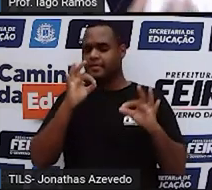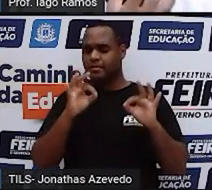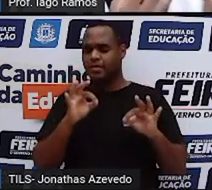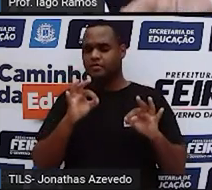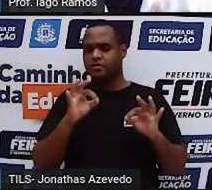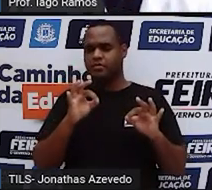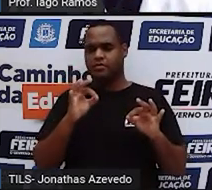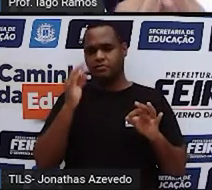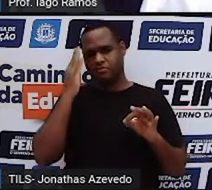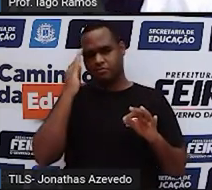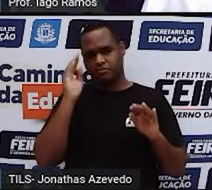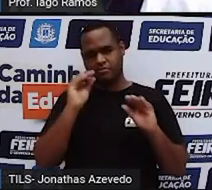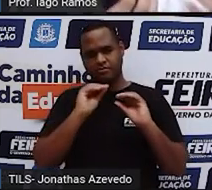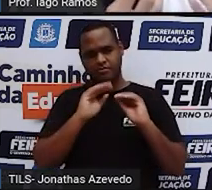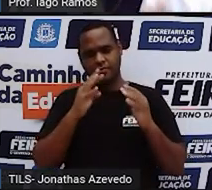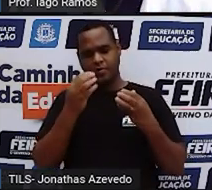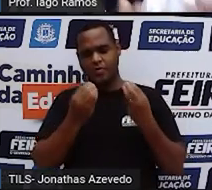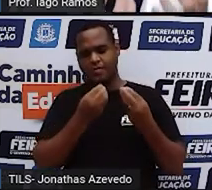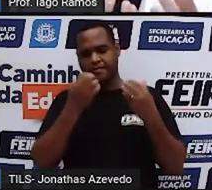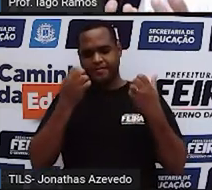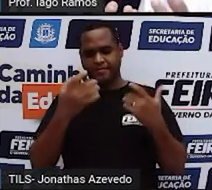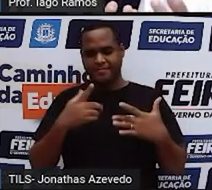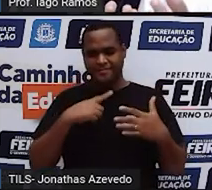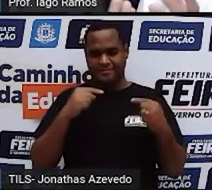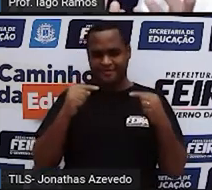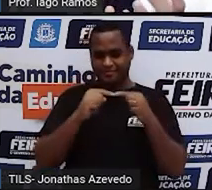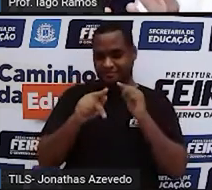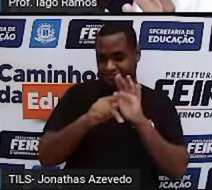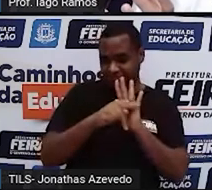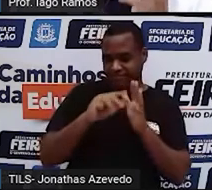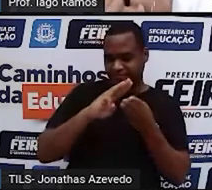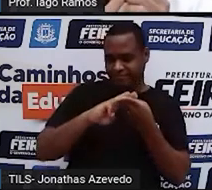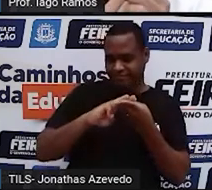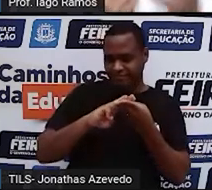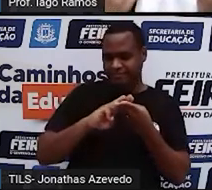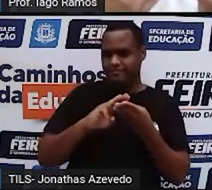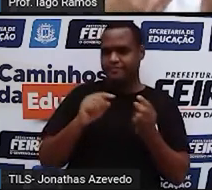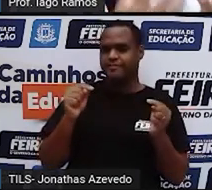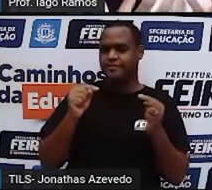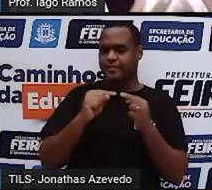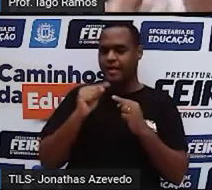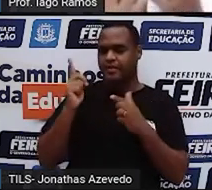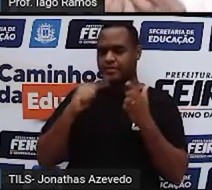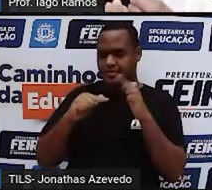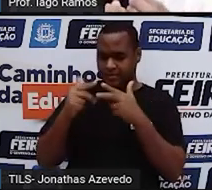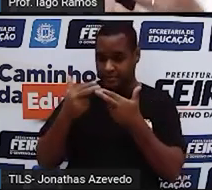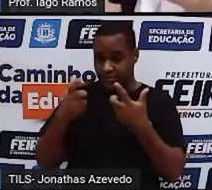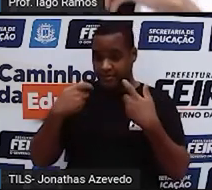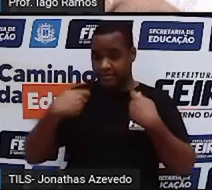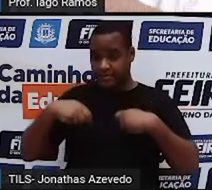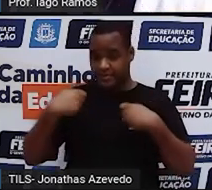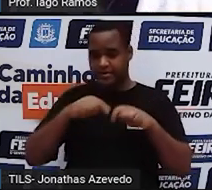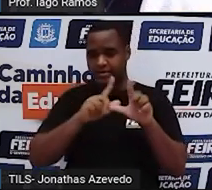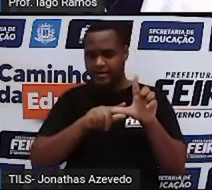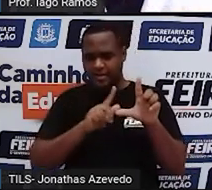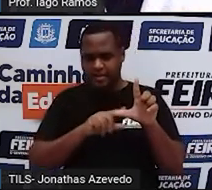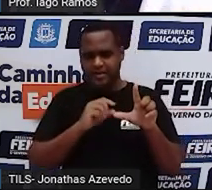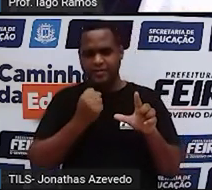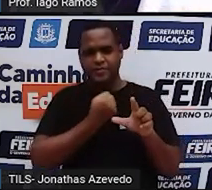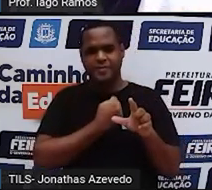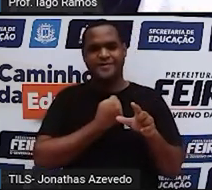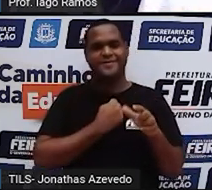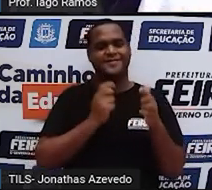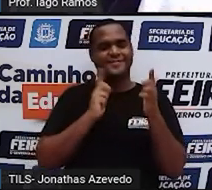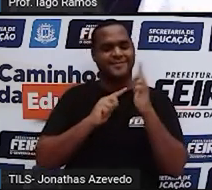entender isso a gente vai usar a parte da matemática que envolve, onde a gente precisa das letras para fazer os